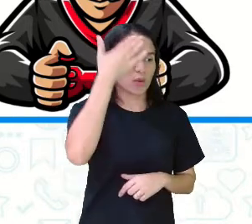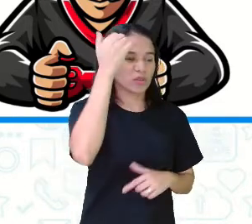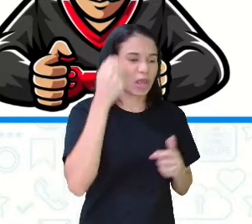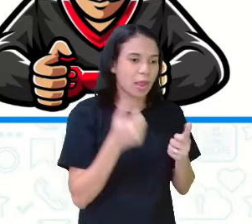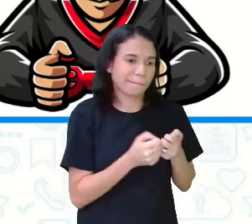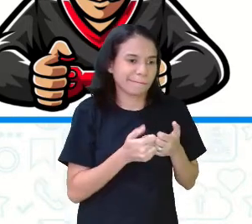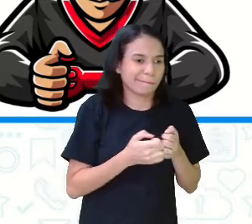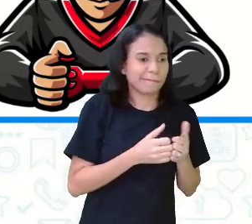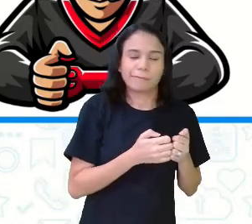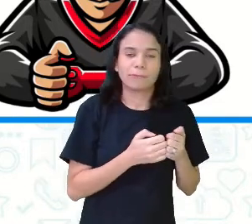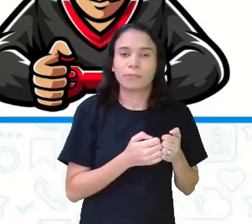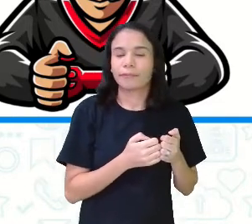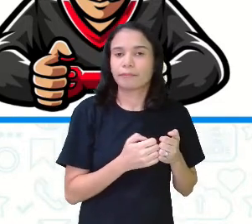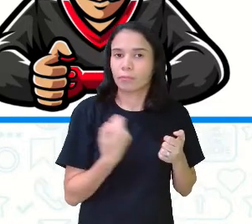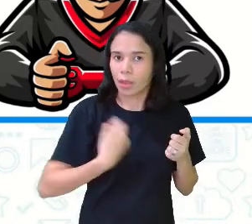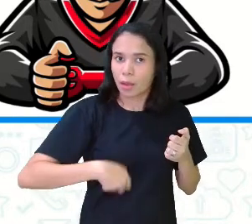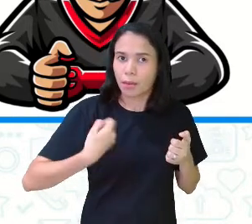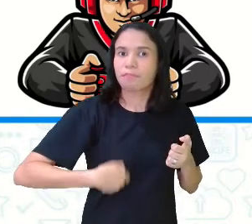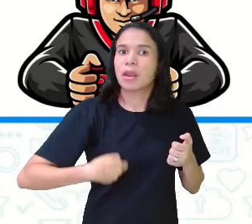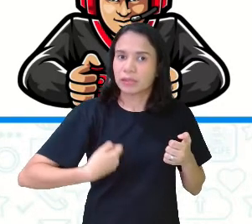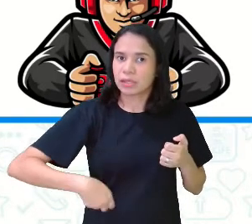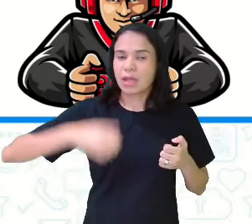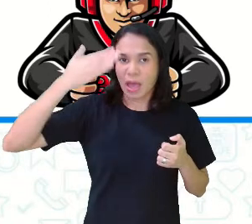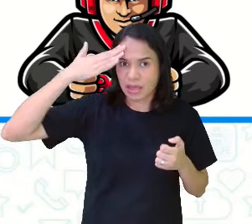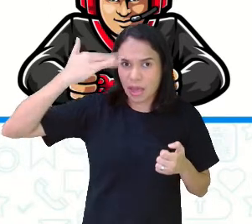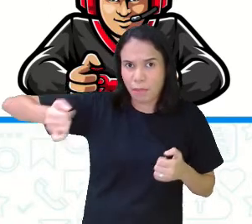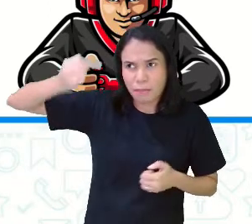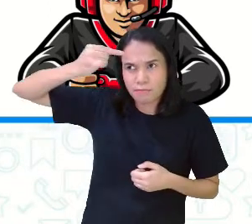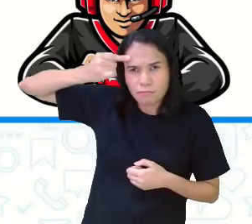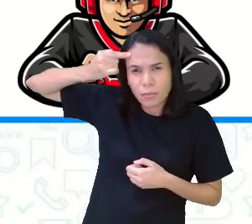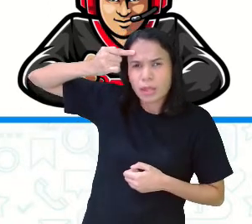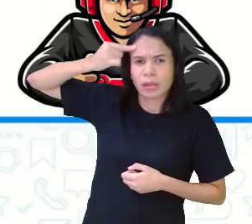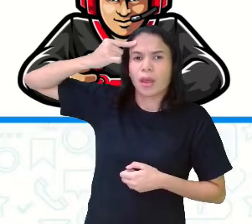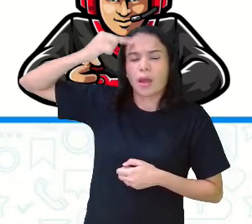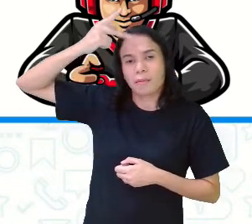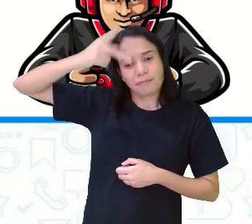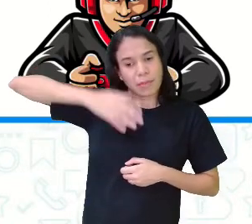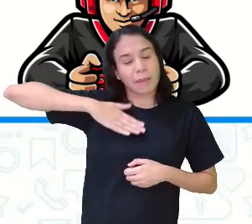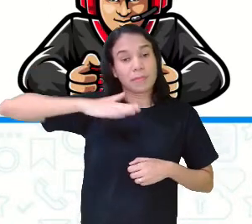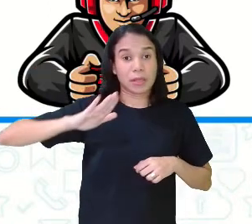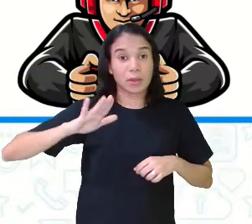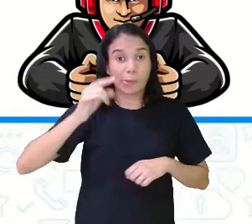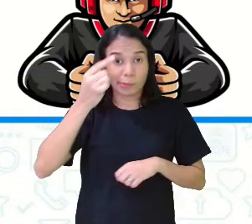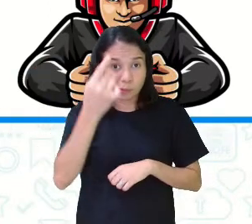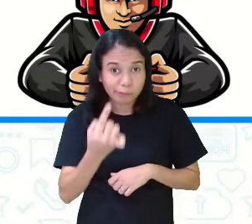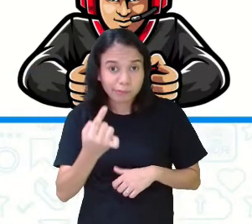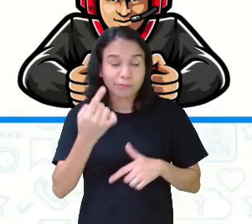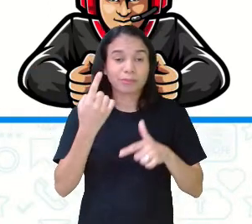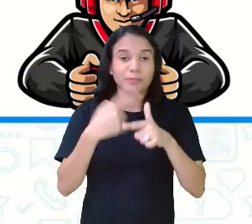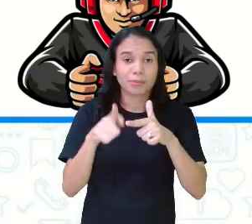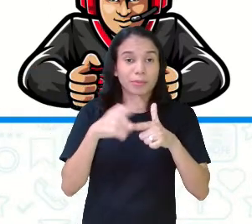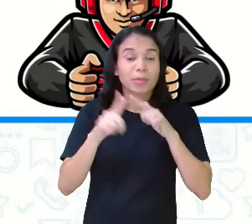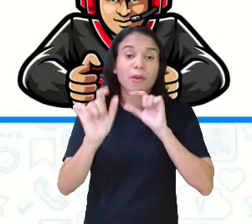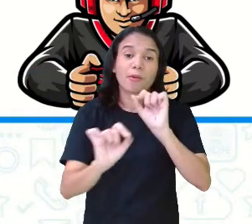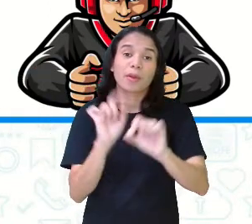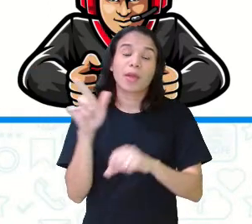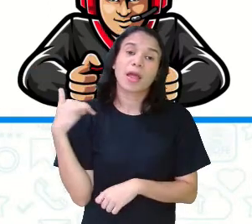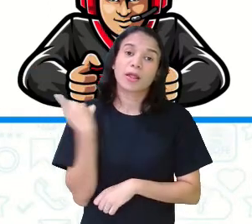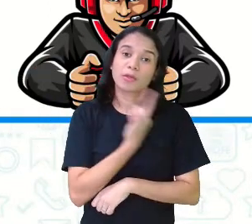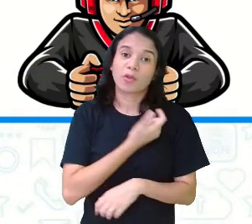só saber apertar alguns botões na hora certa. Tem que saber pensar. Para mim, o único problema é quando a